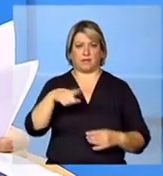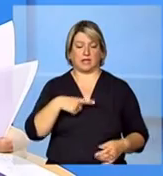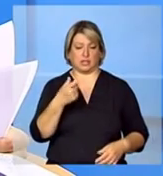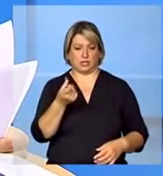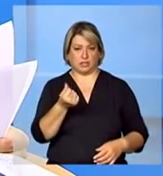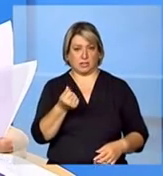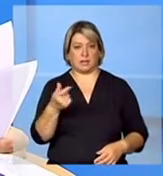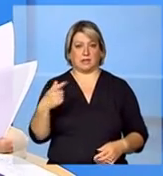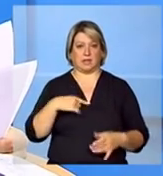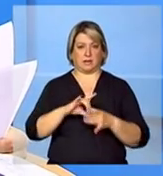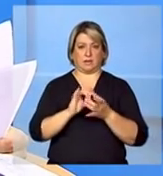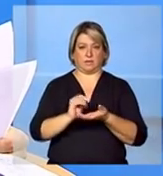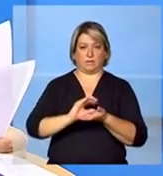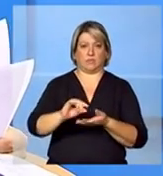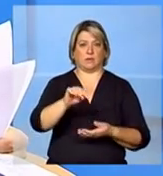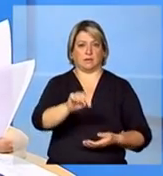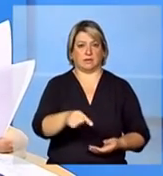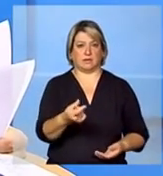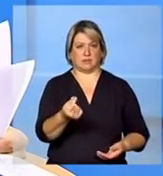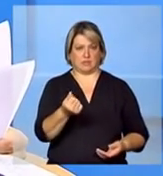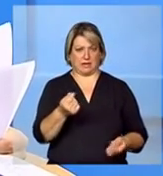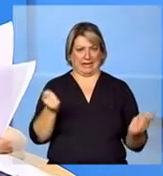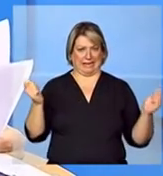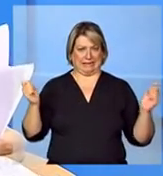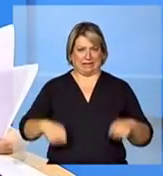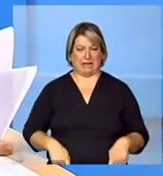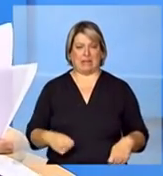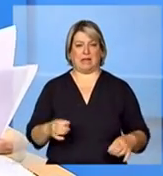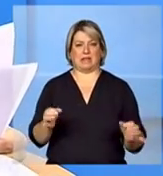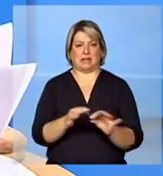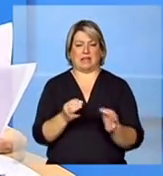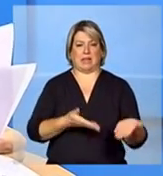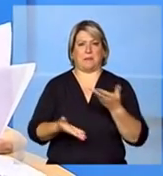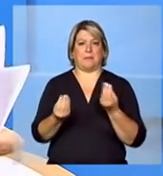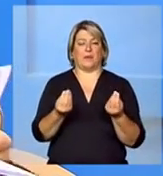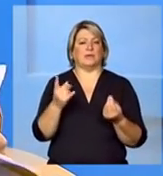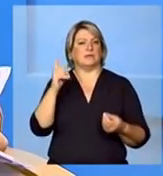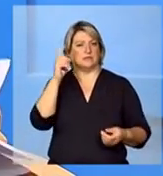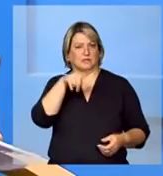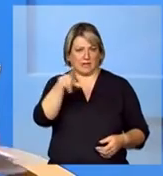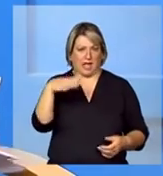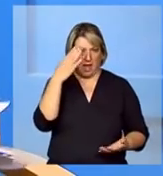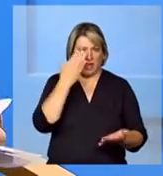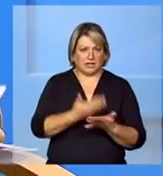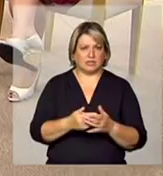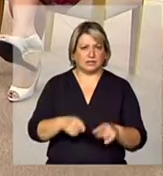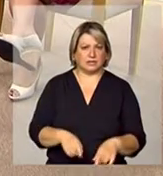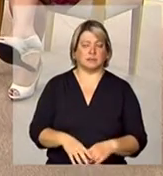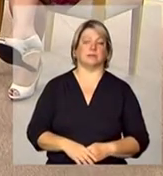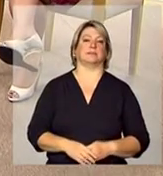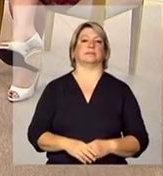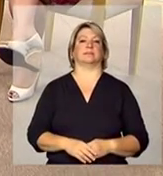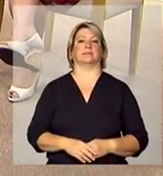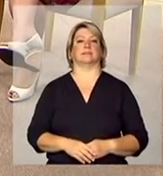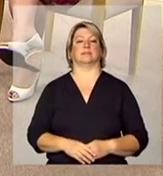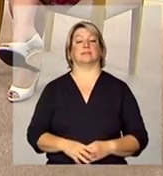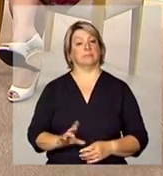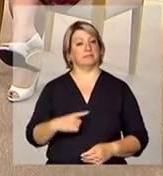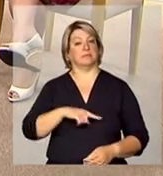disponibilizados pela União e o Estado são suficientes para tratamentos tão complexos? vocês acreditam nisso? são perguntas muito